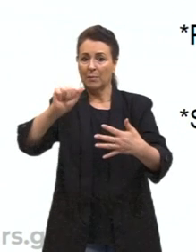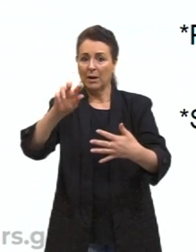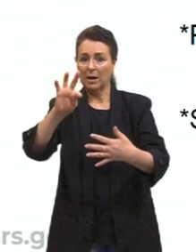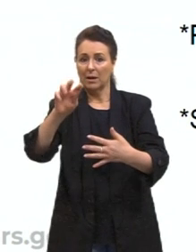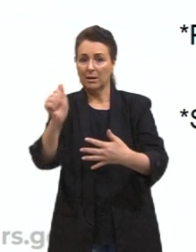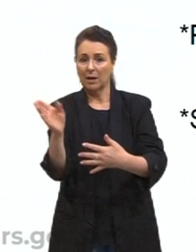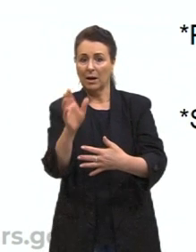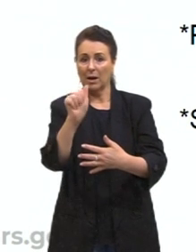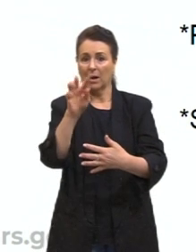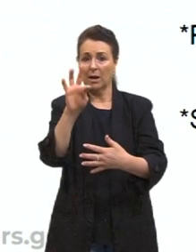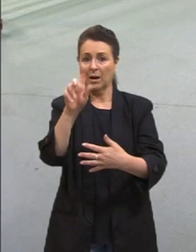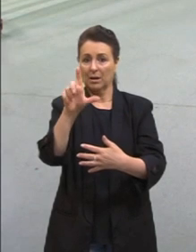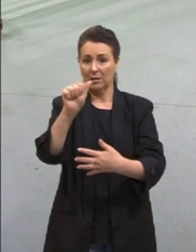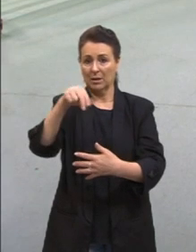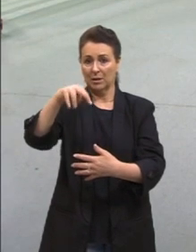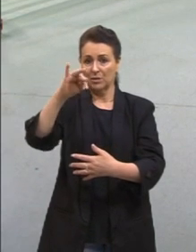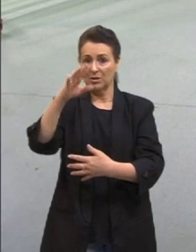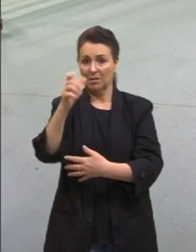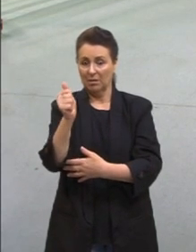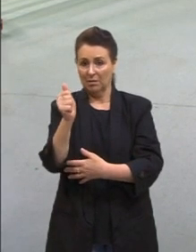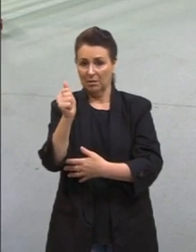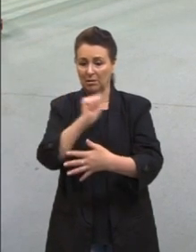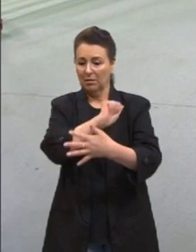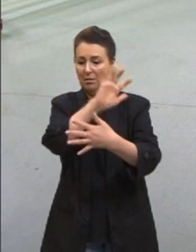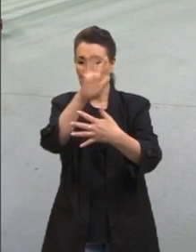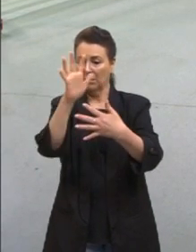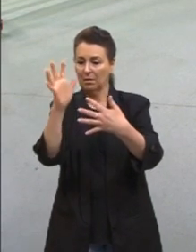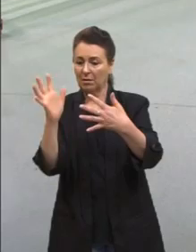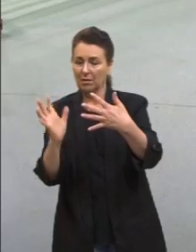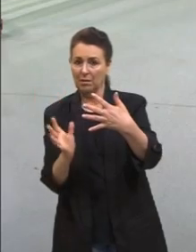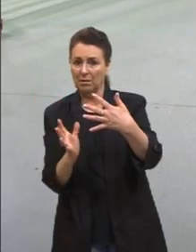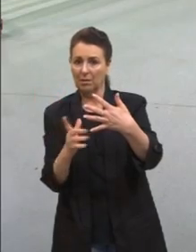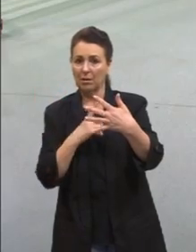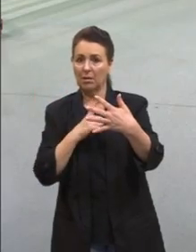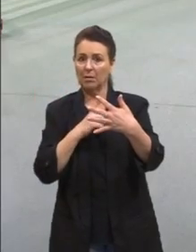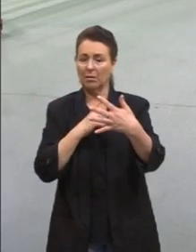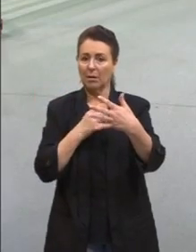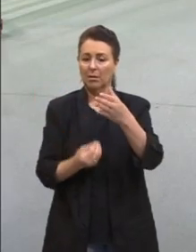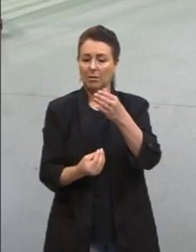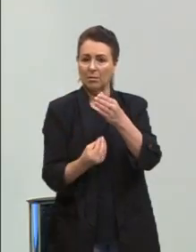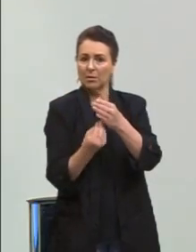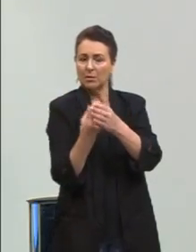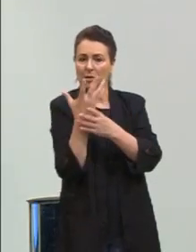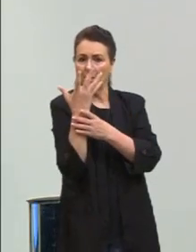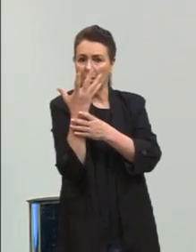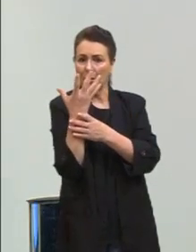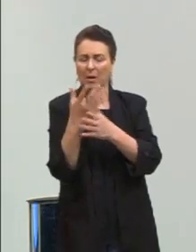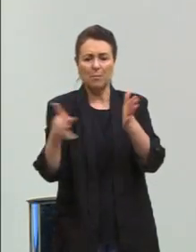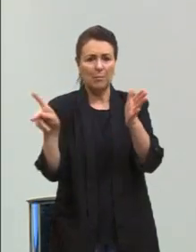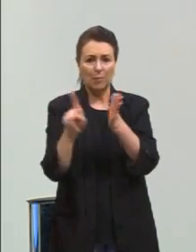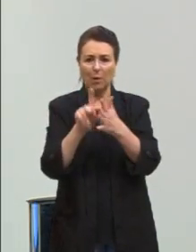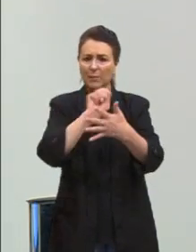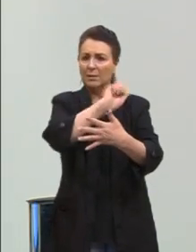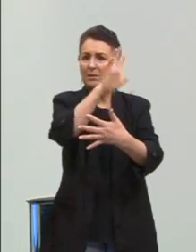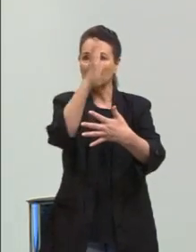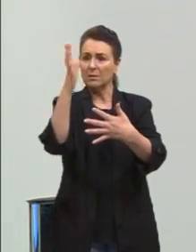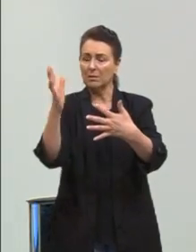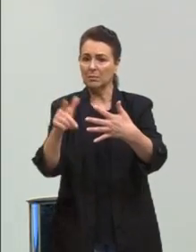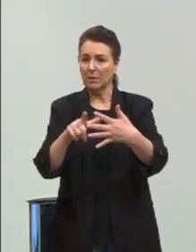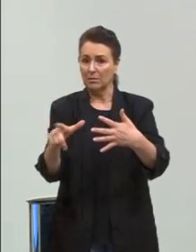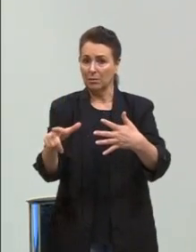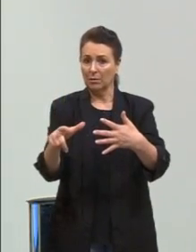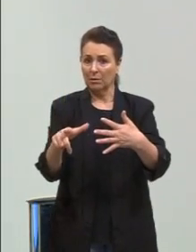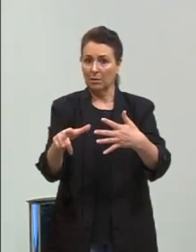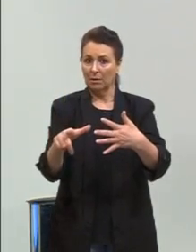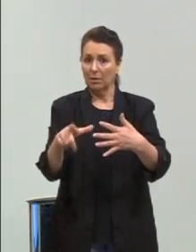população brasileira hoje. Então, ela tem aí o originário da Mata Atlântica, não dá 5%,